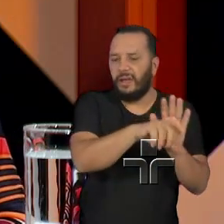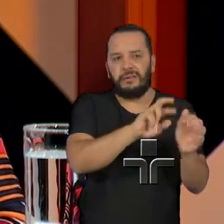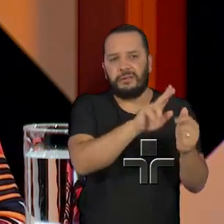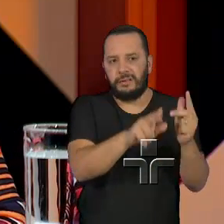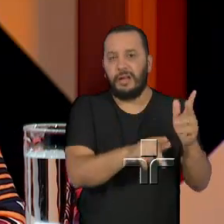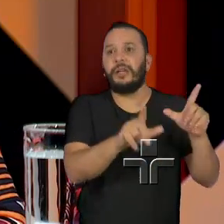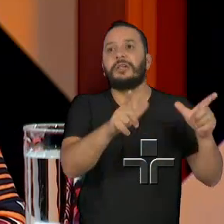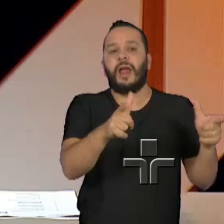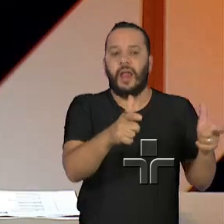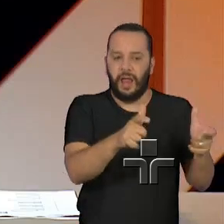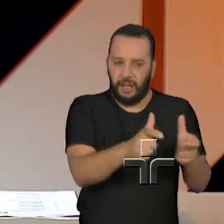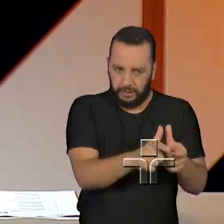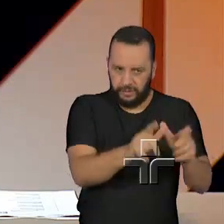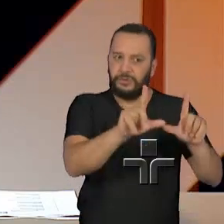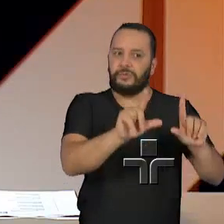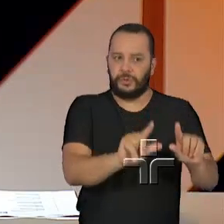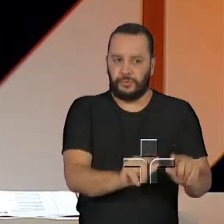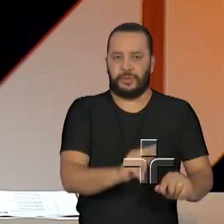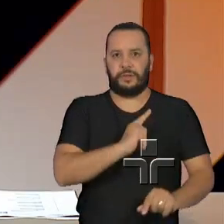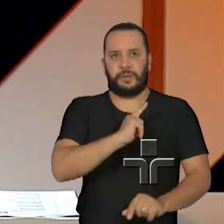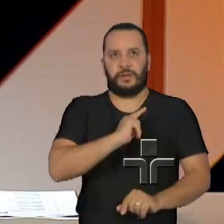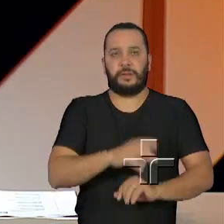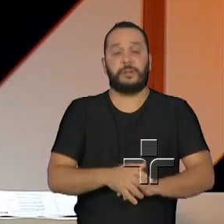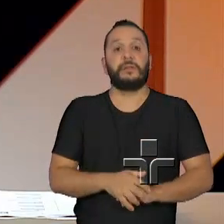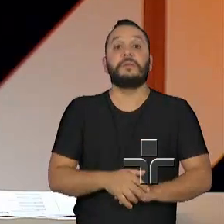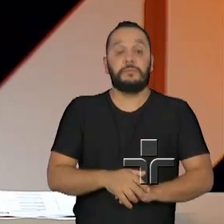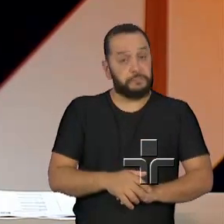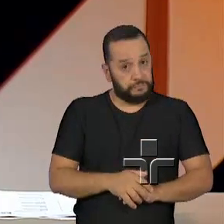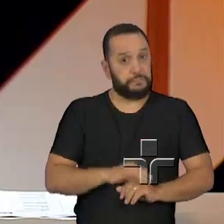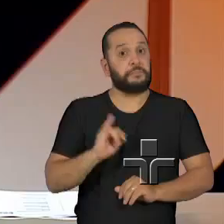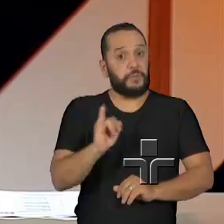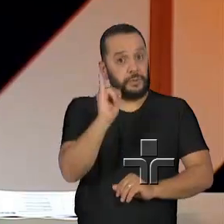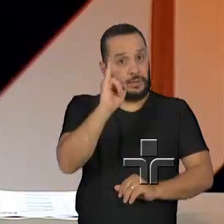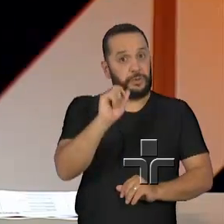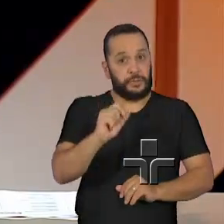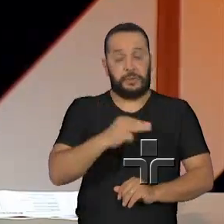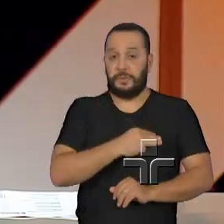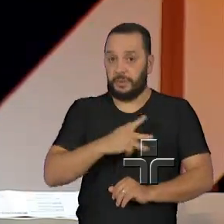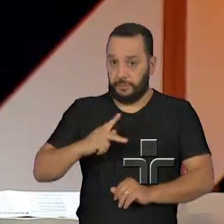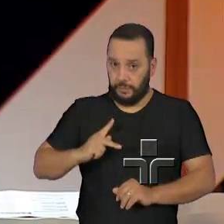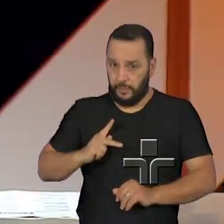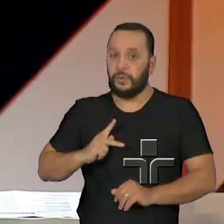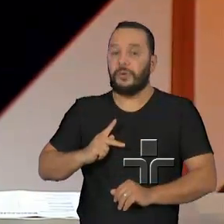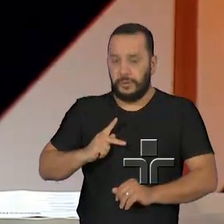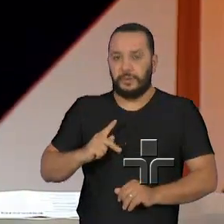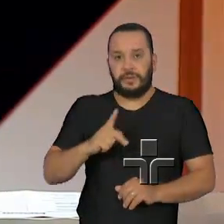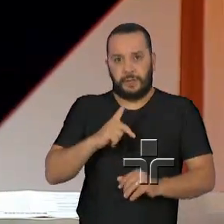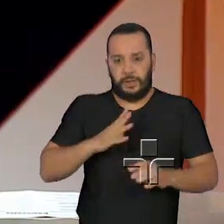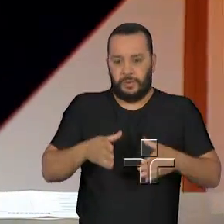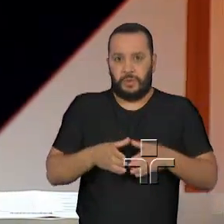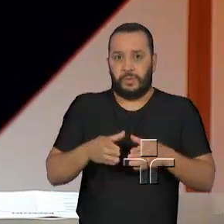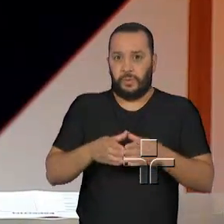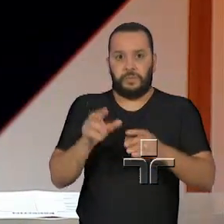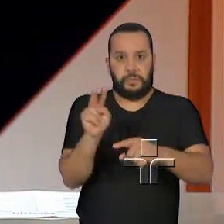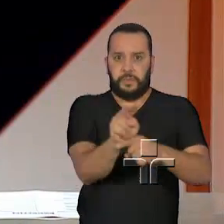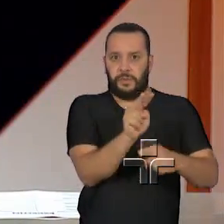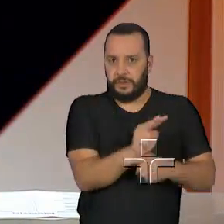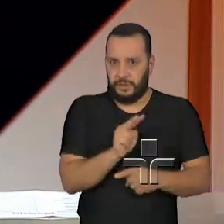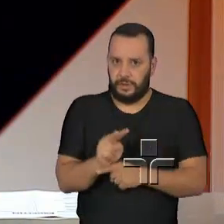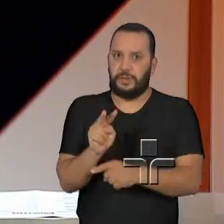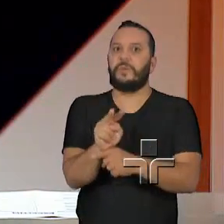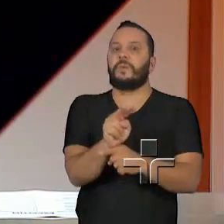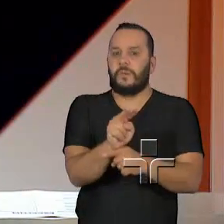o processo socioeducativo. Então é importante mostrar isso, que o Ministério Público atua formando essa rede de proteção junto